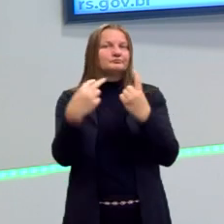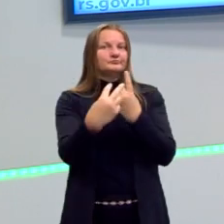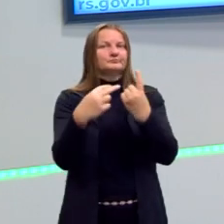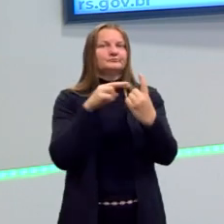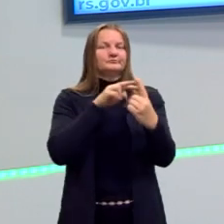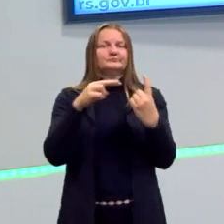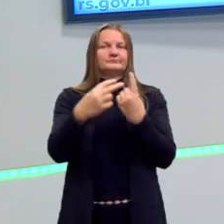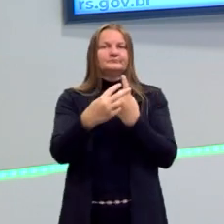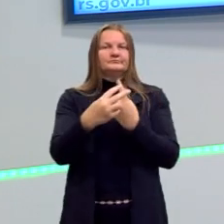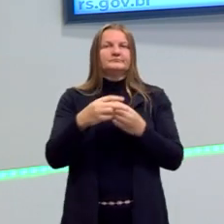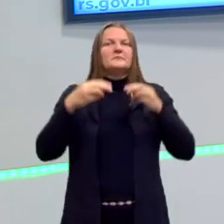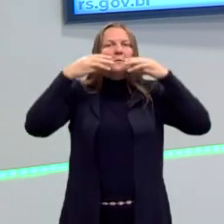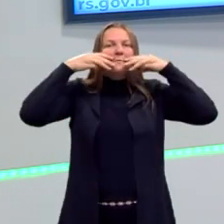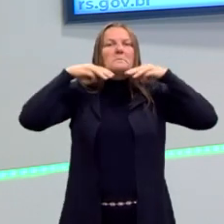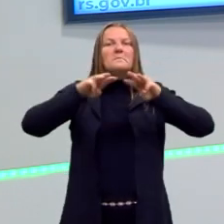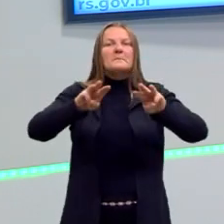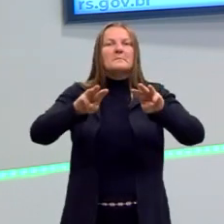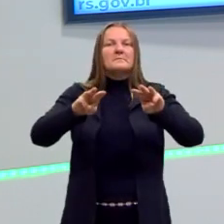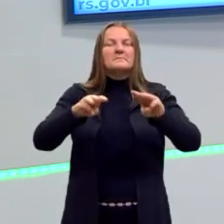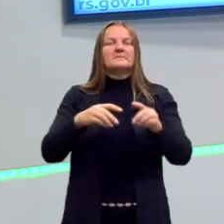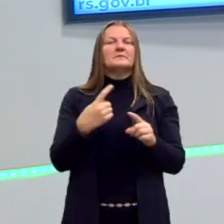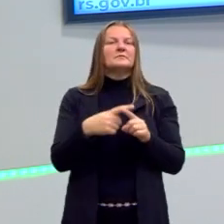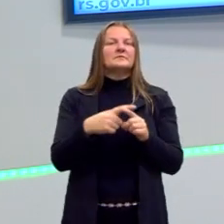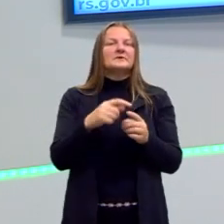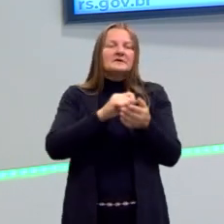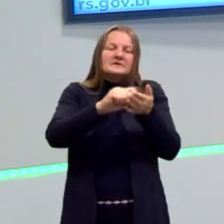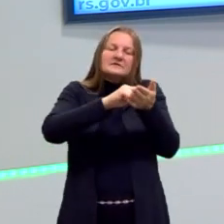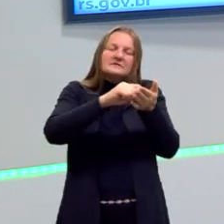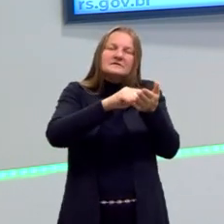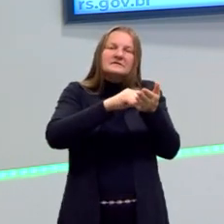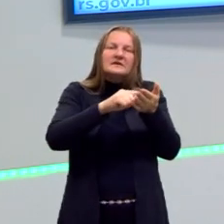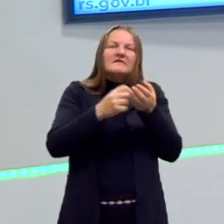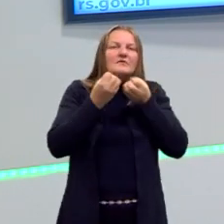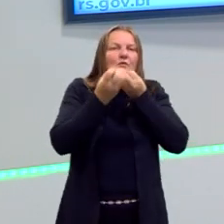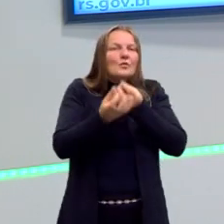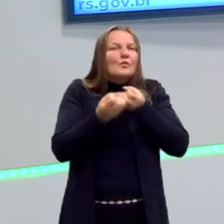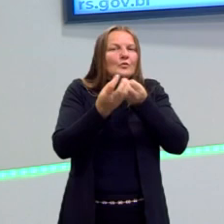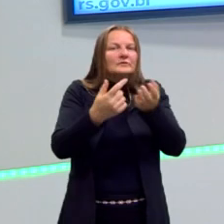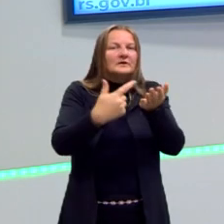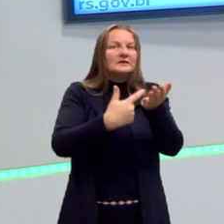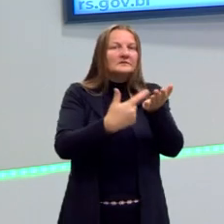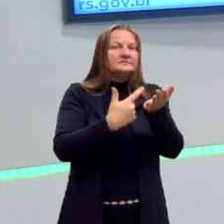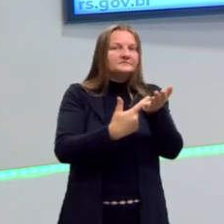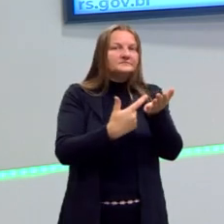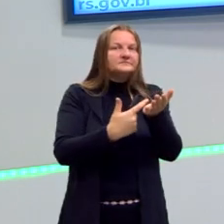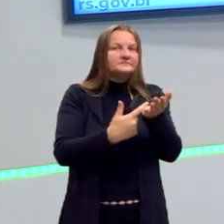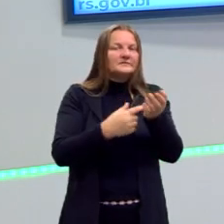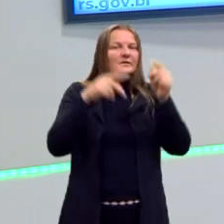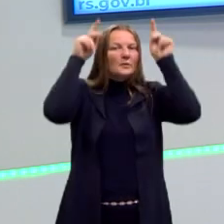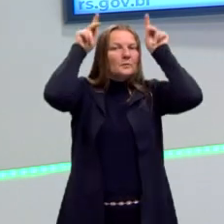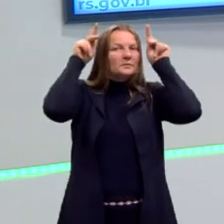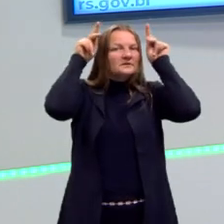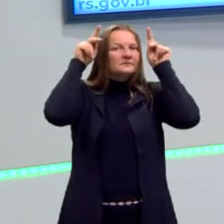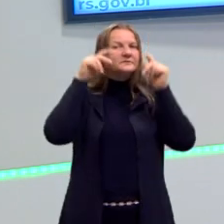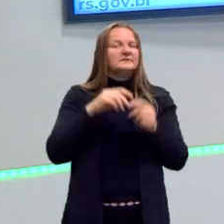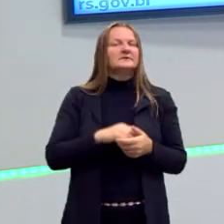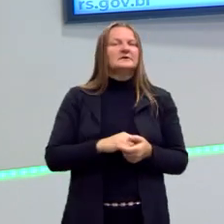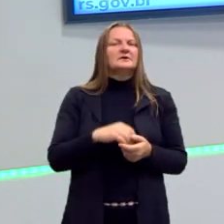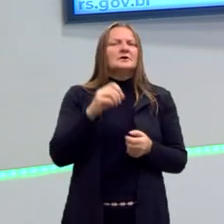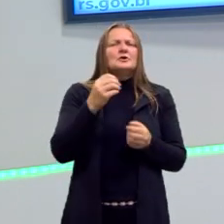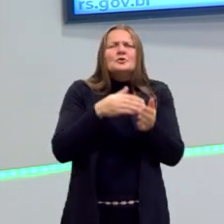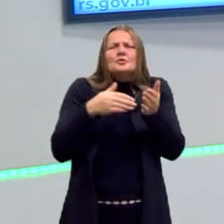questão do maquiavélico. O que ele vai escrever? O que ele vai contar no Príncipe? Ele vai contar no Príncipe todas as